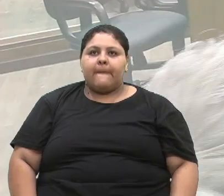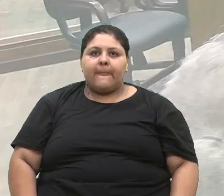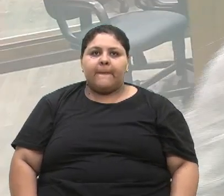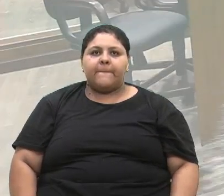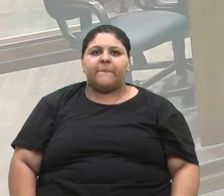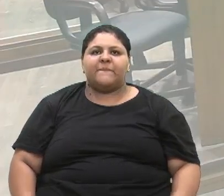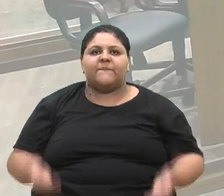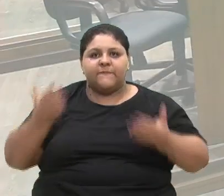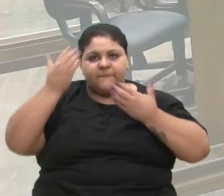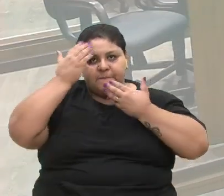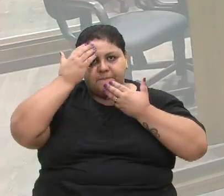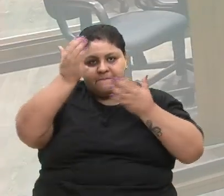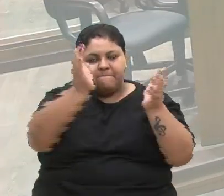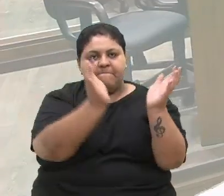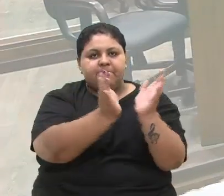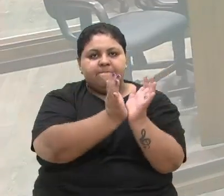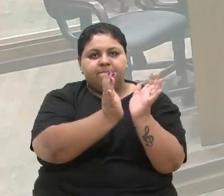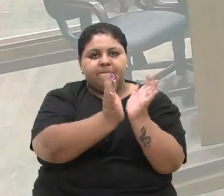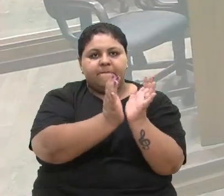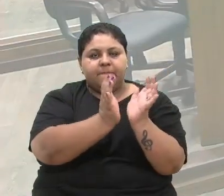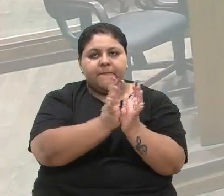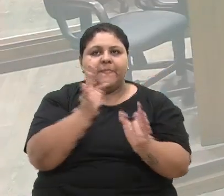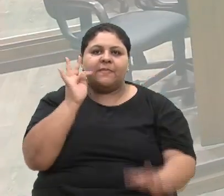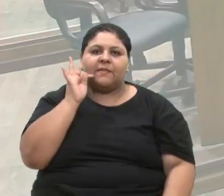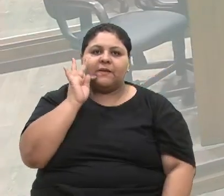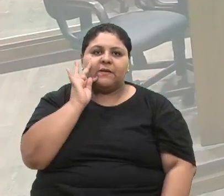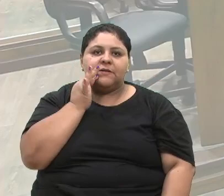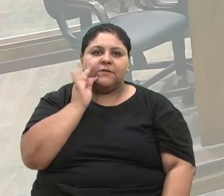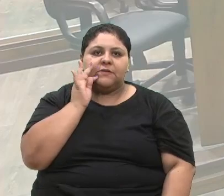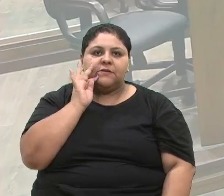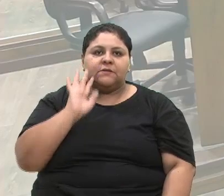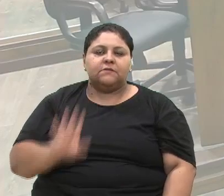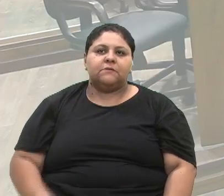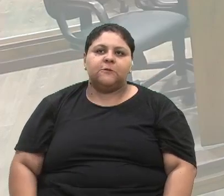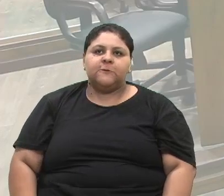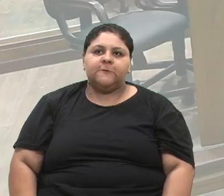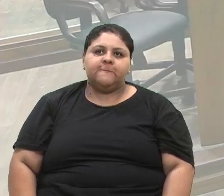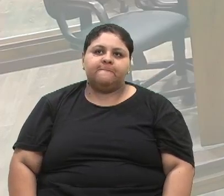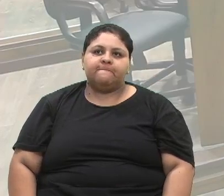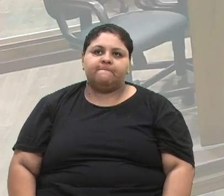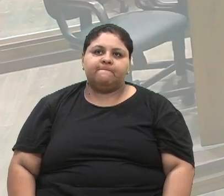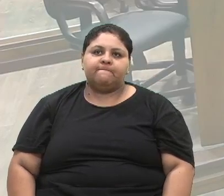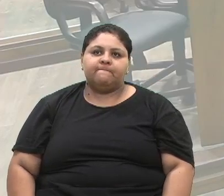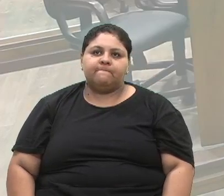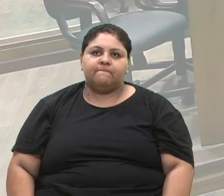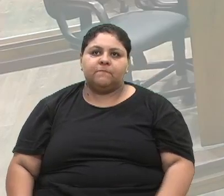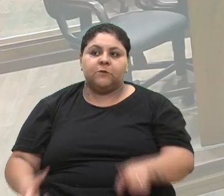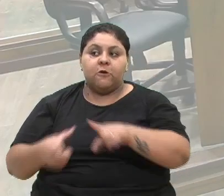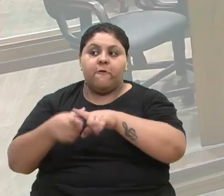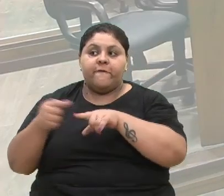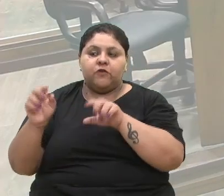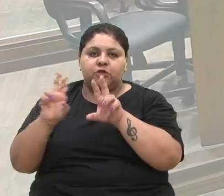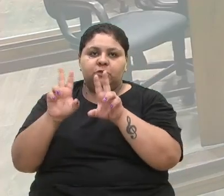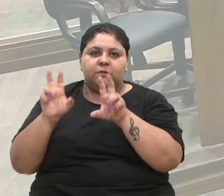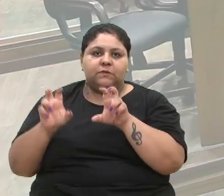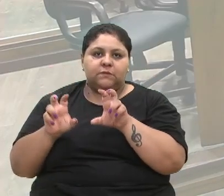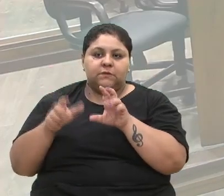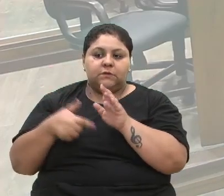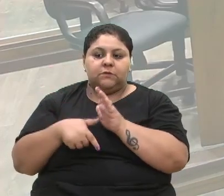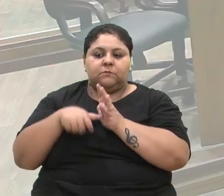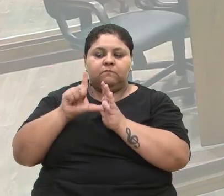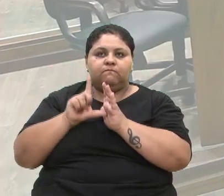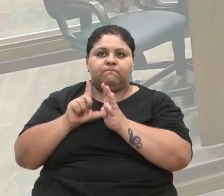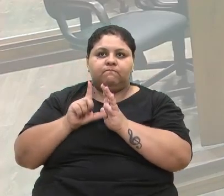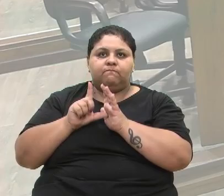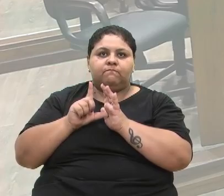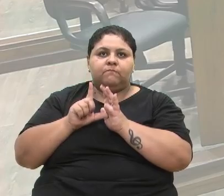Obrigado, colega Gemerson. Para não fugir do assunto, antes de